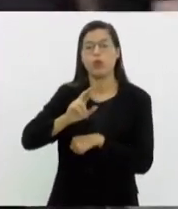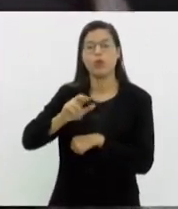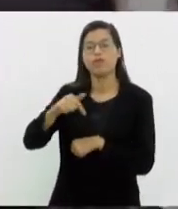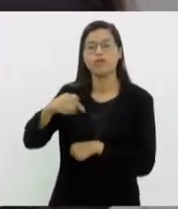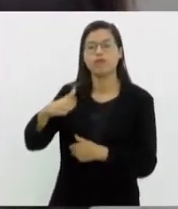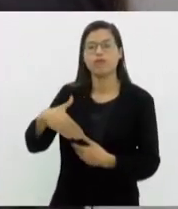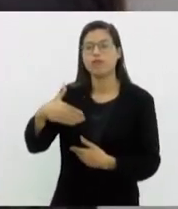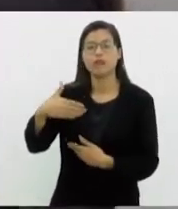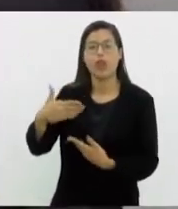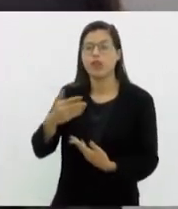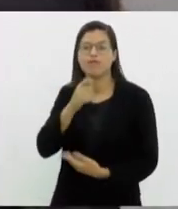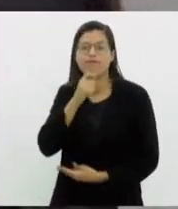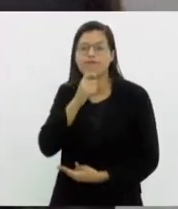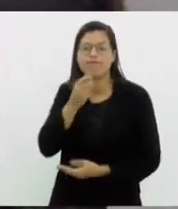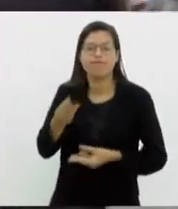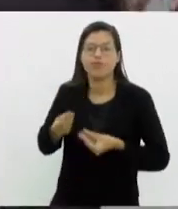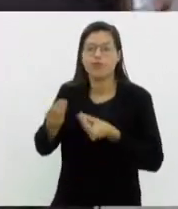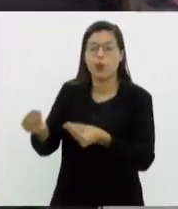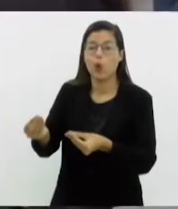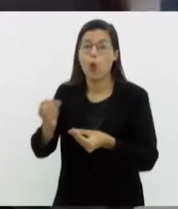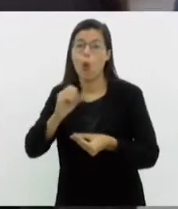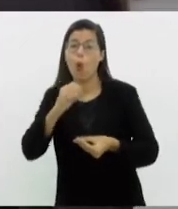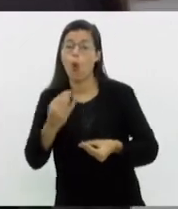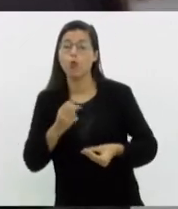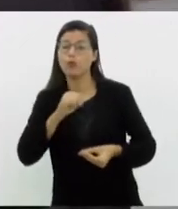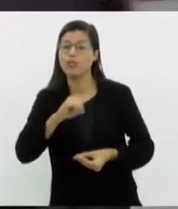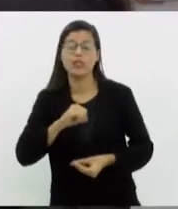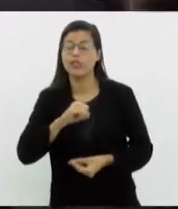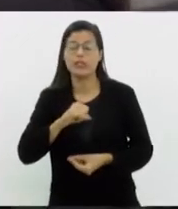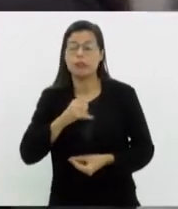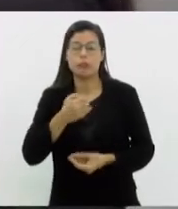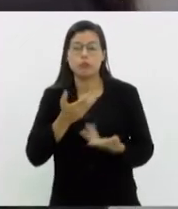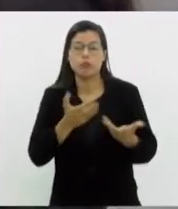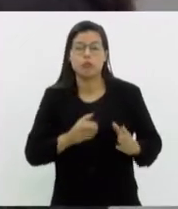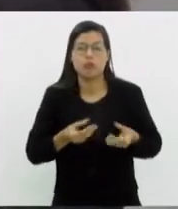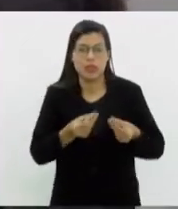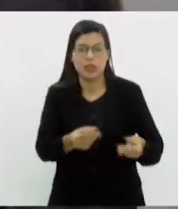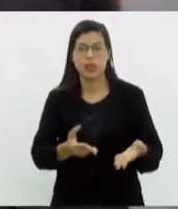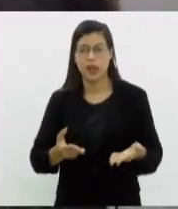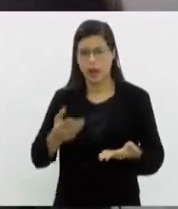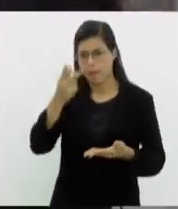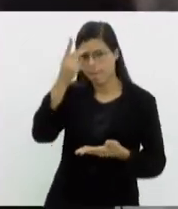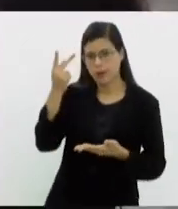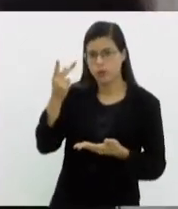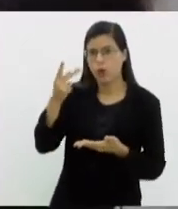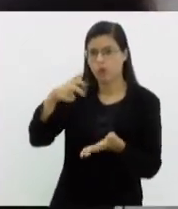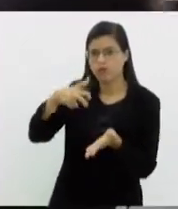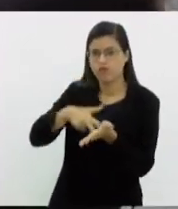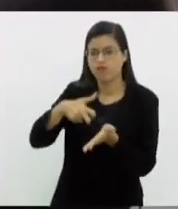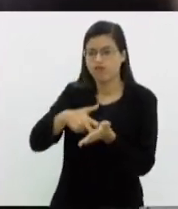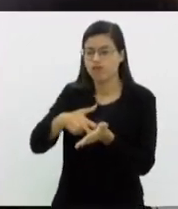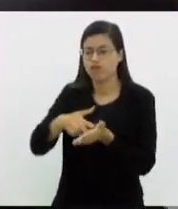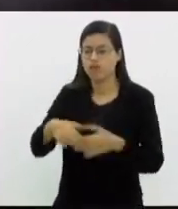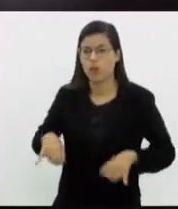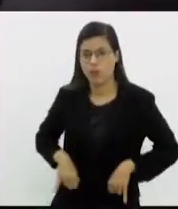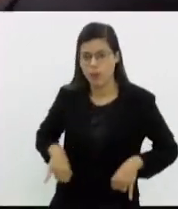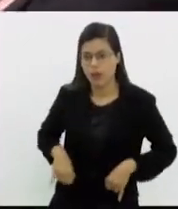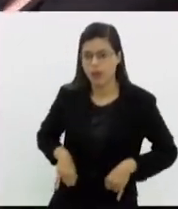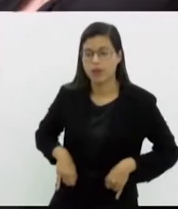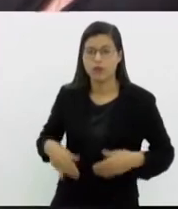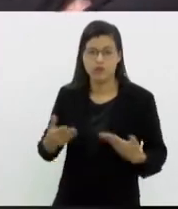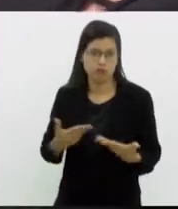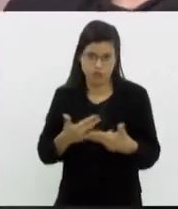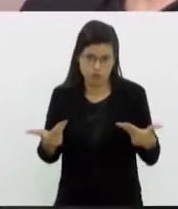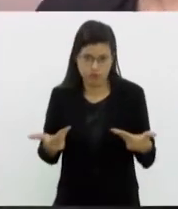porventura não entregar essa declaração, o que acontece? Essa pessoa sofre algum tipo de penalidade? Sim, quem deixa de entregar a